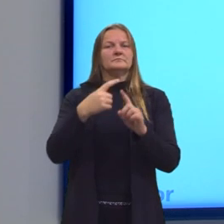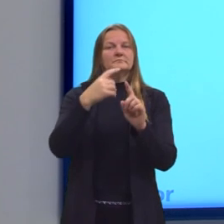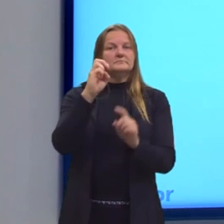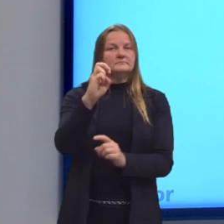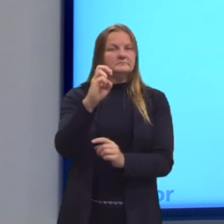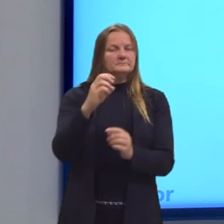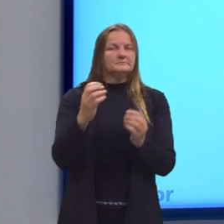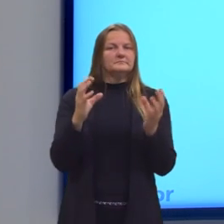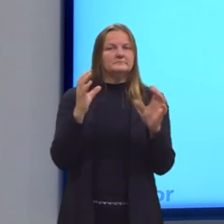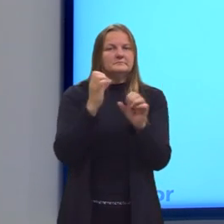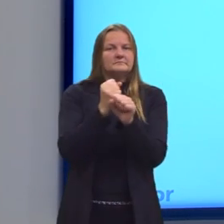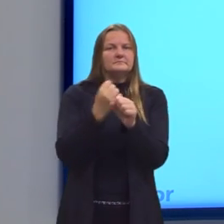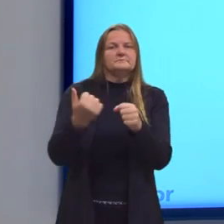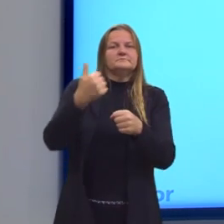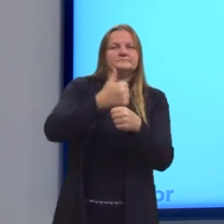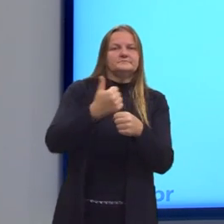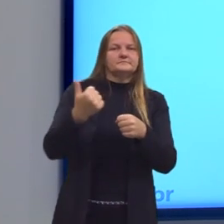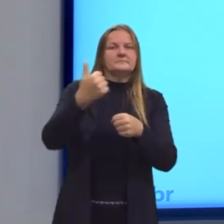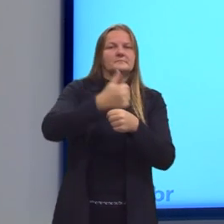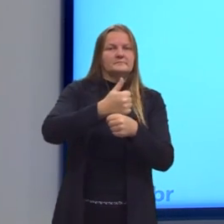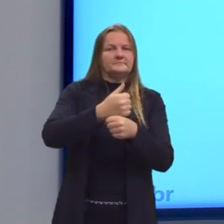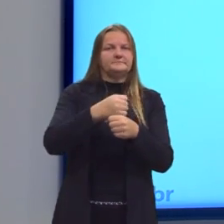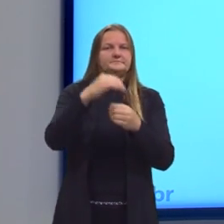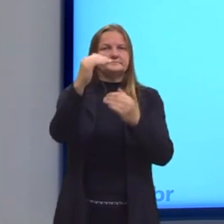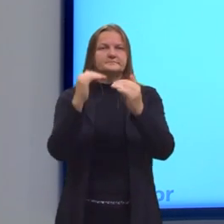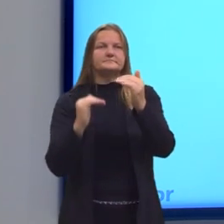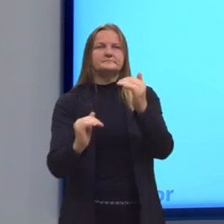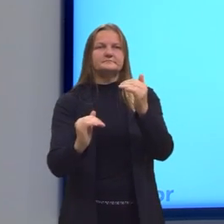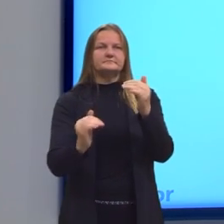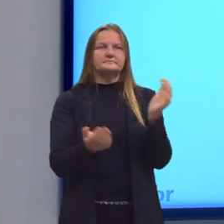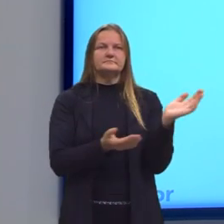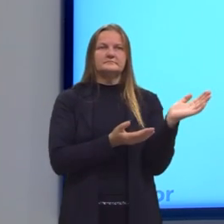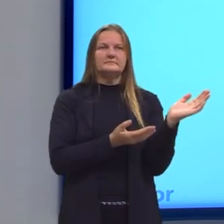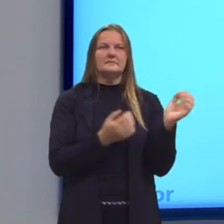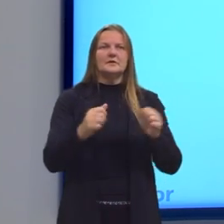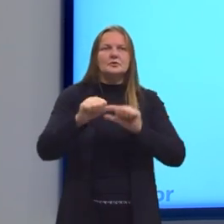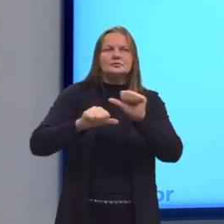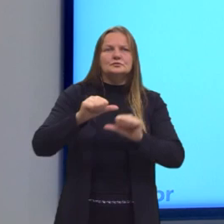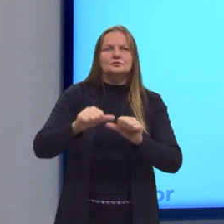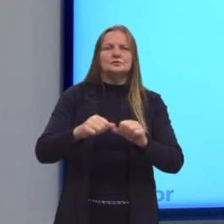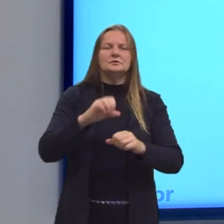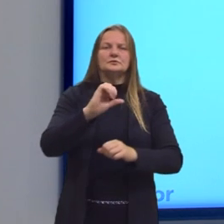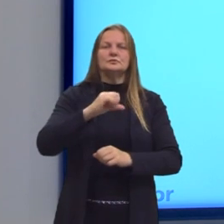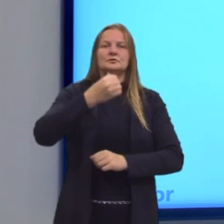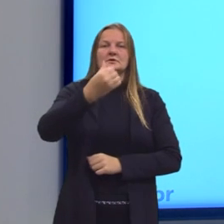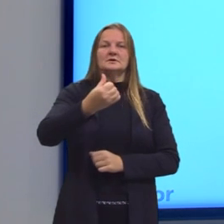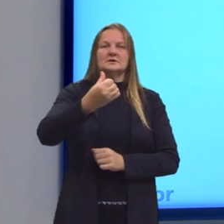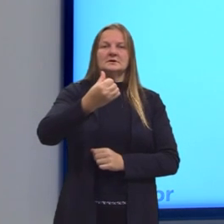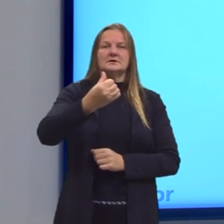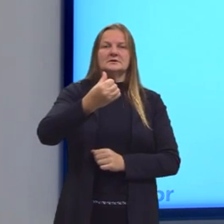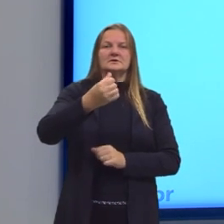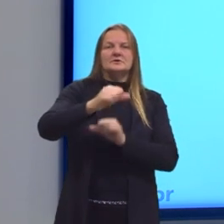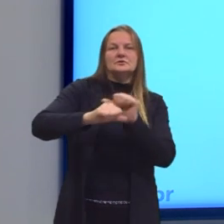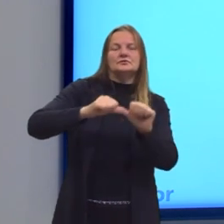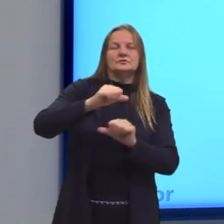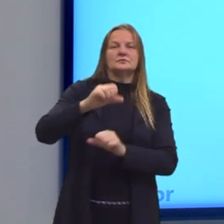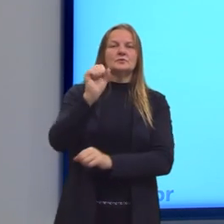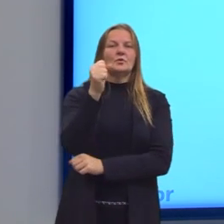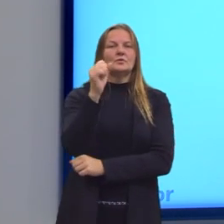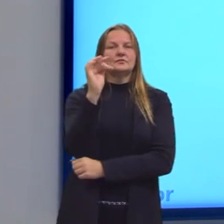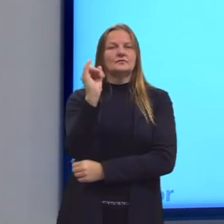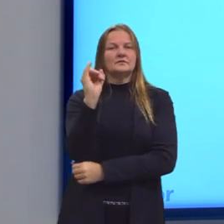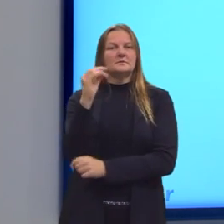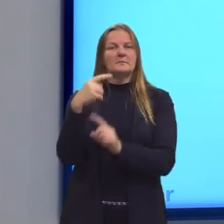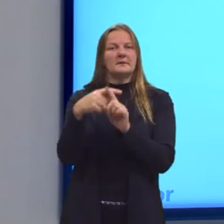Então, eu vou fazer essa substituição aqui abaixo, trocando o Fibonacci elevado a 6 por 8 Fibonacci